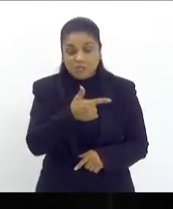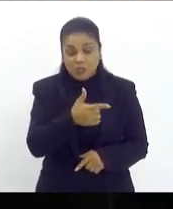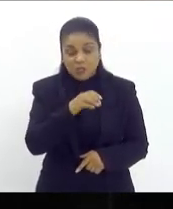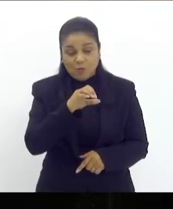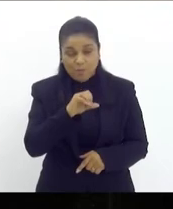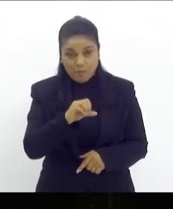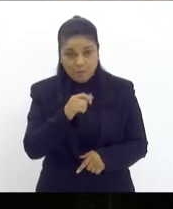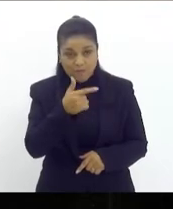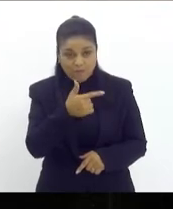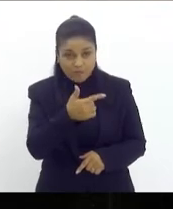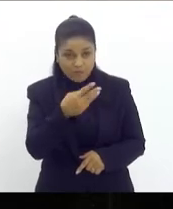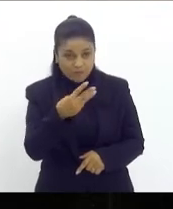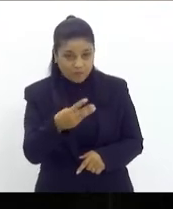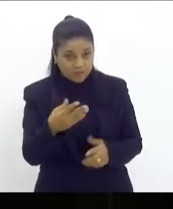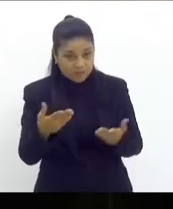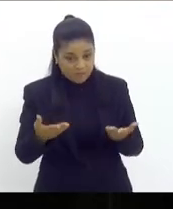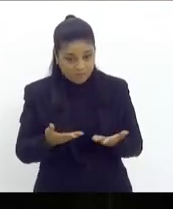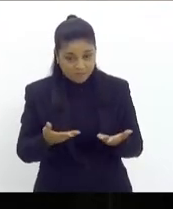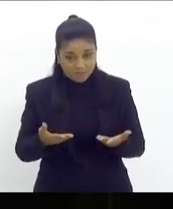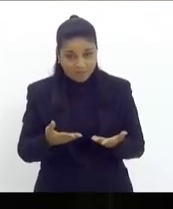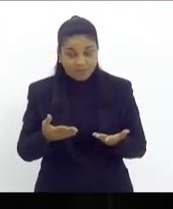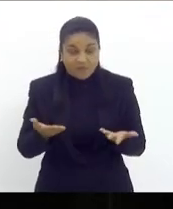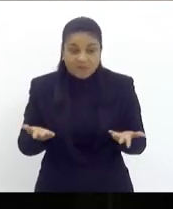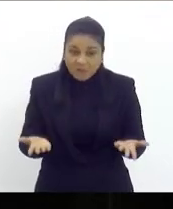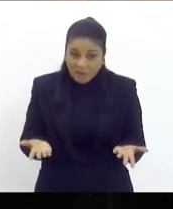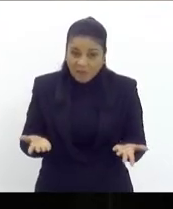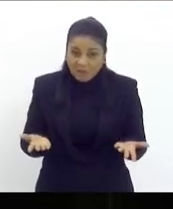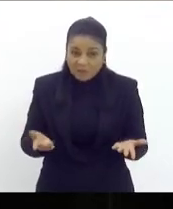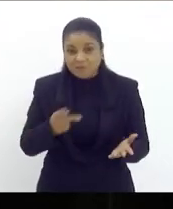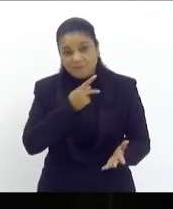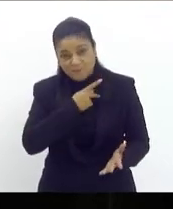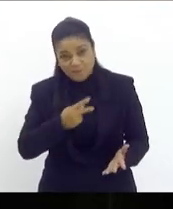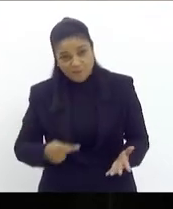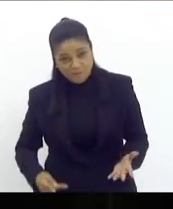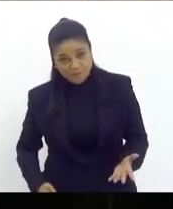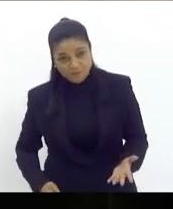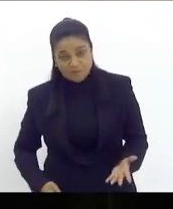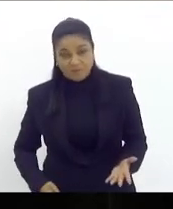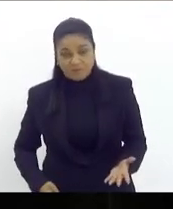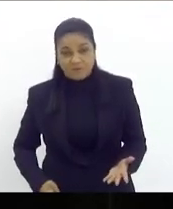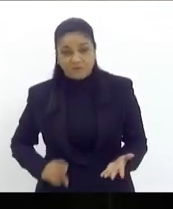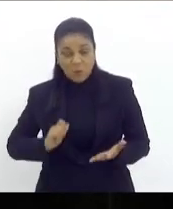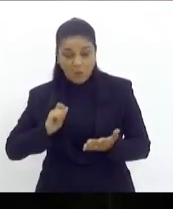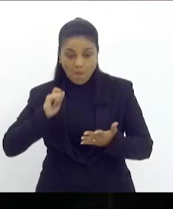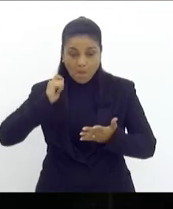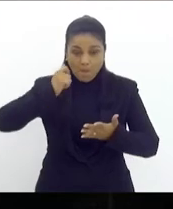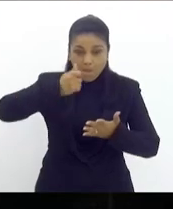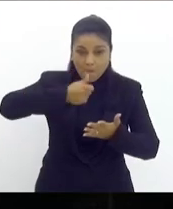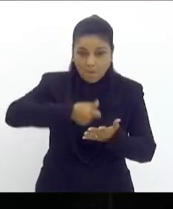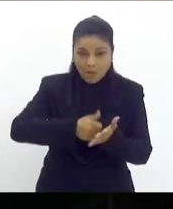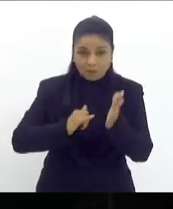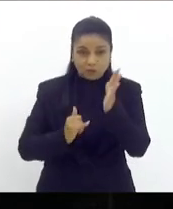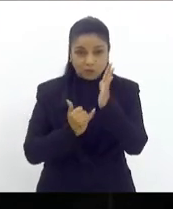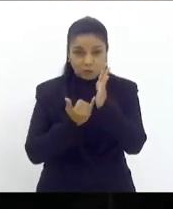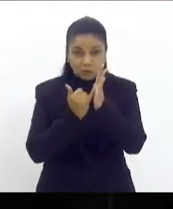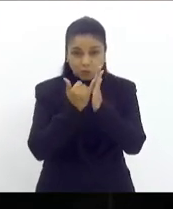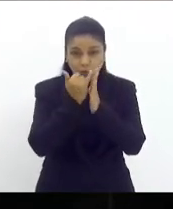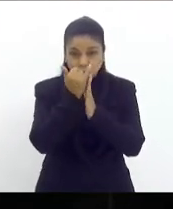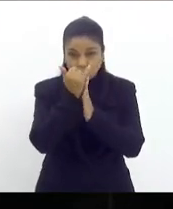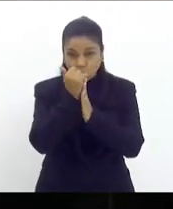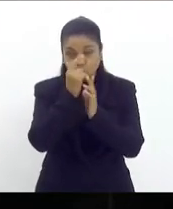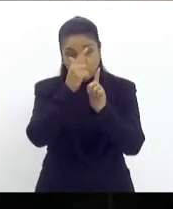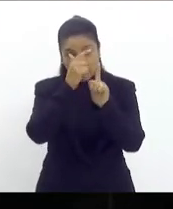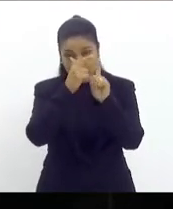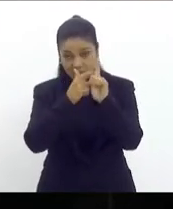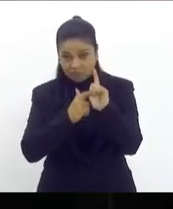aí senhora presidente estamos pagando de juro real no serviço da dívida